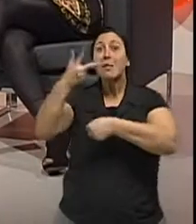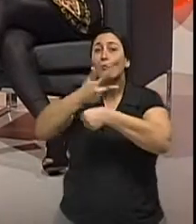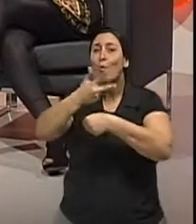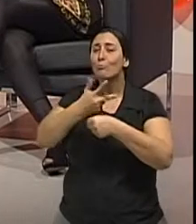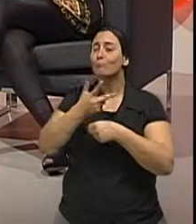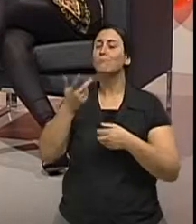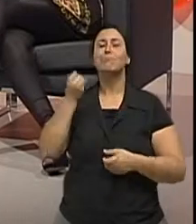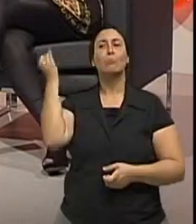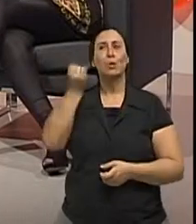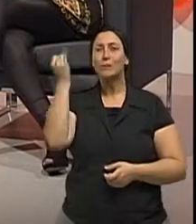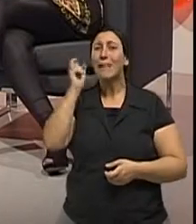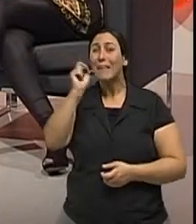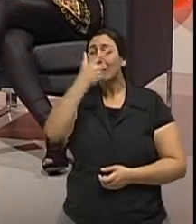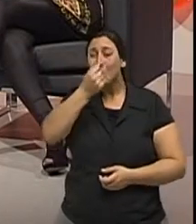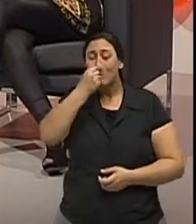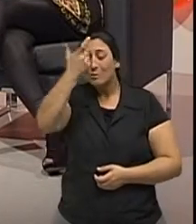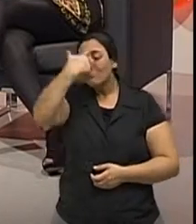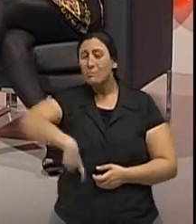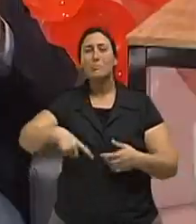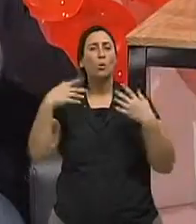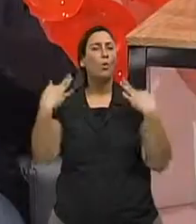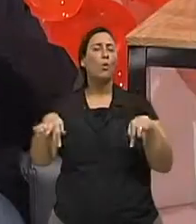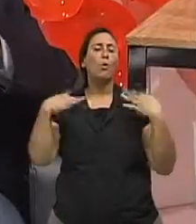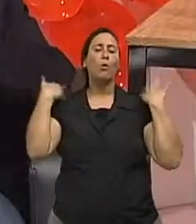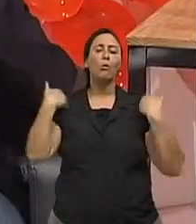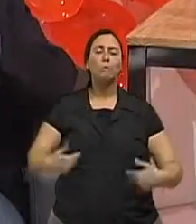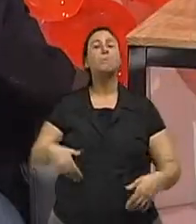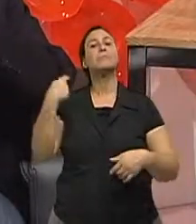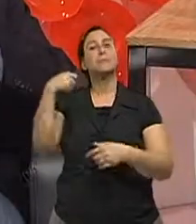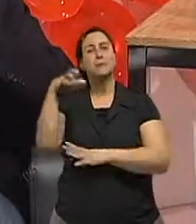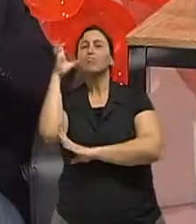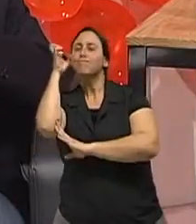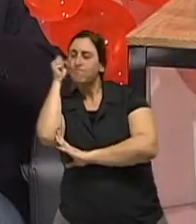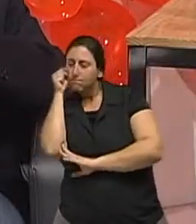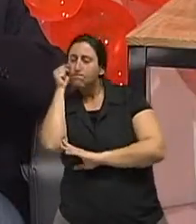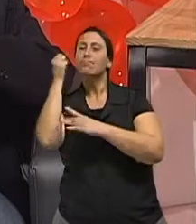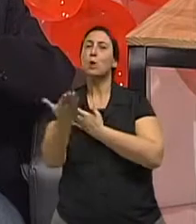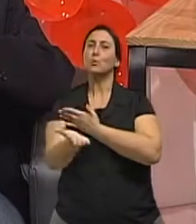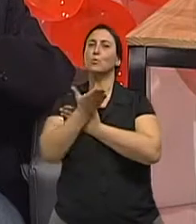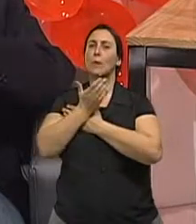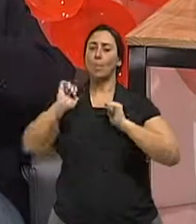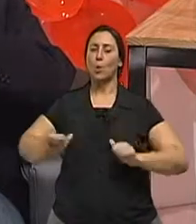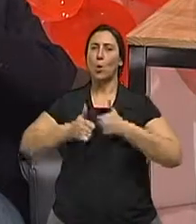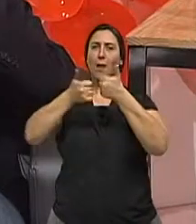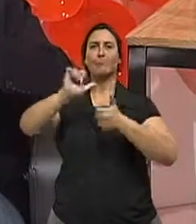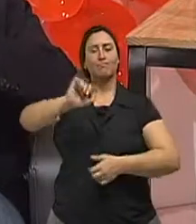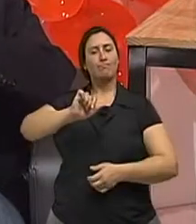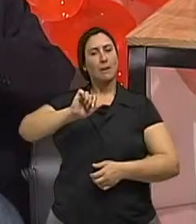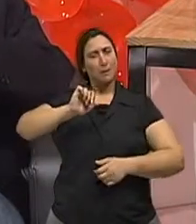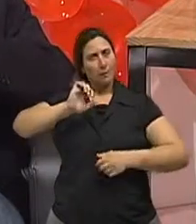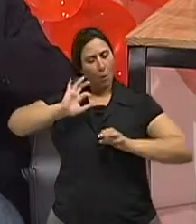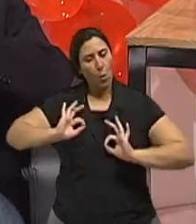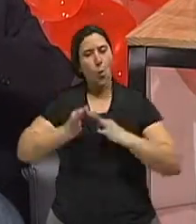O repouso para quem está gripado é fundamental. É aí que nós vamos recuperar a nossa energia. A